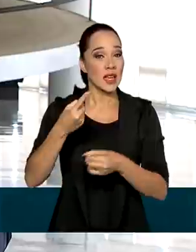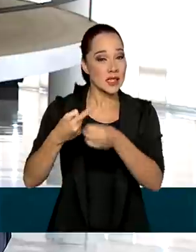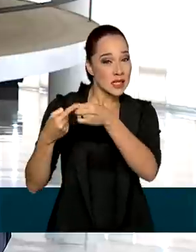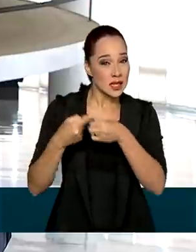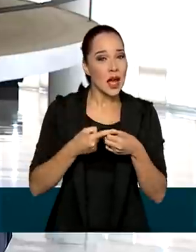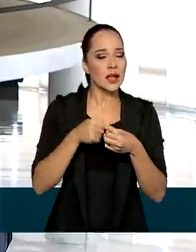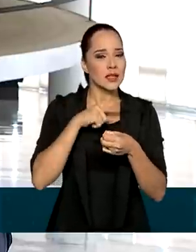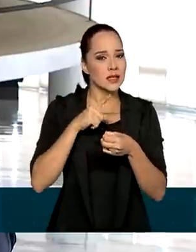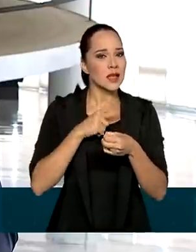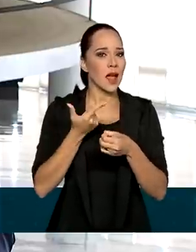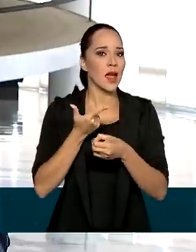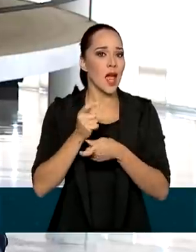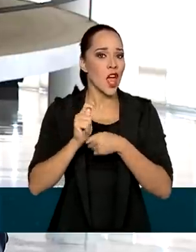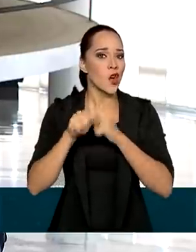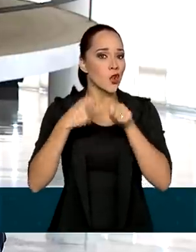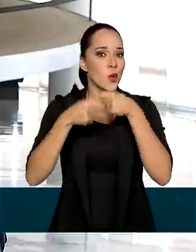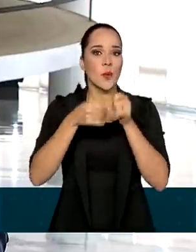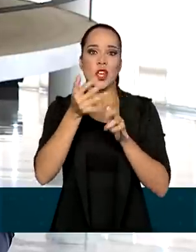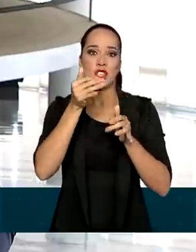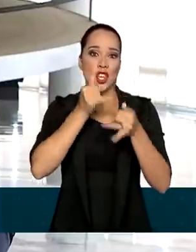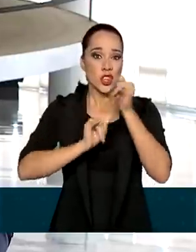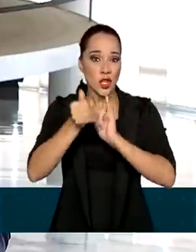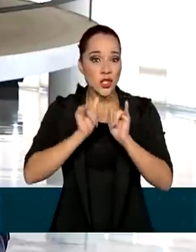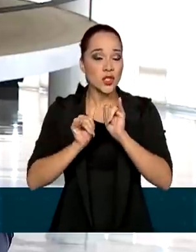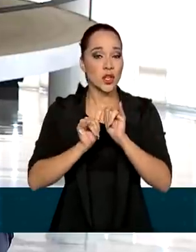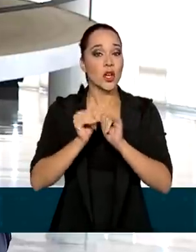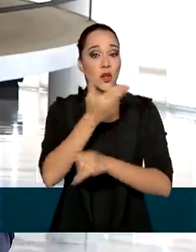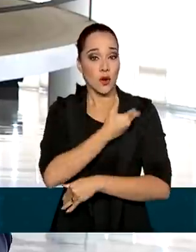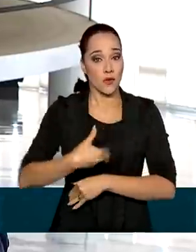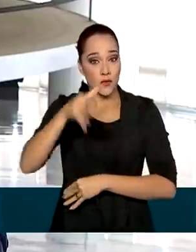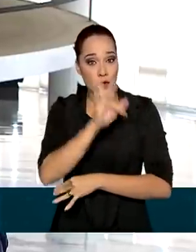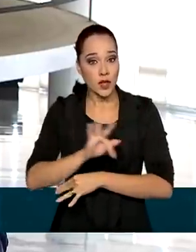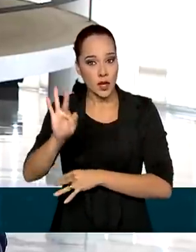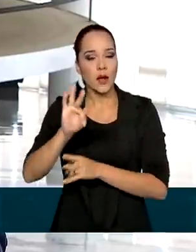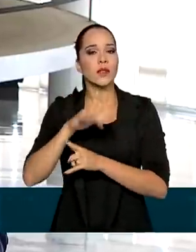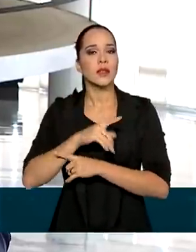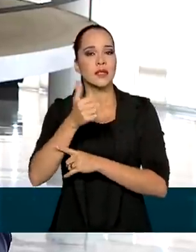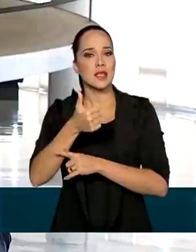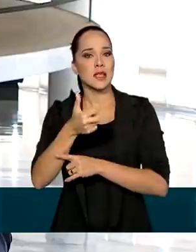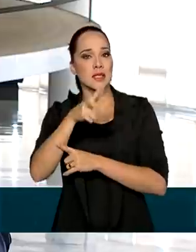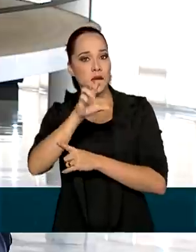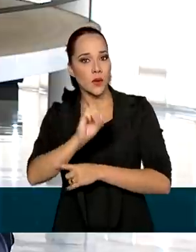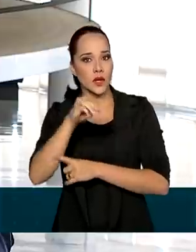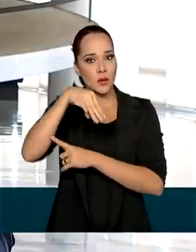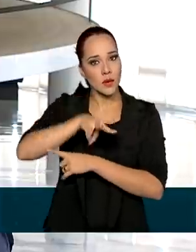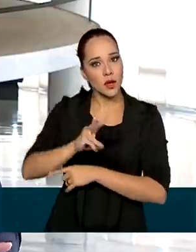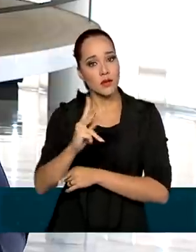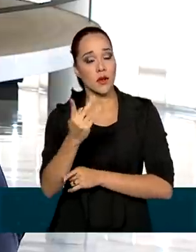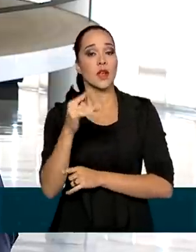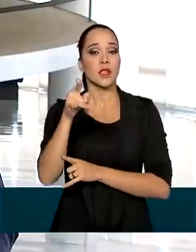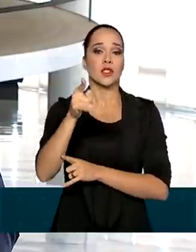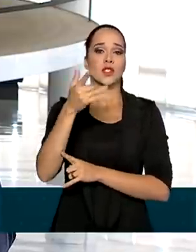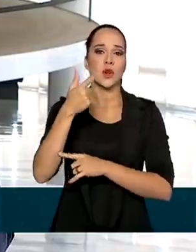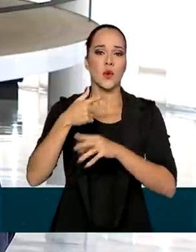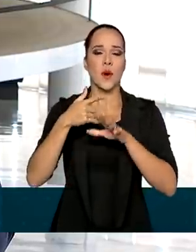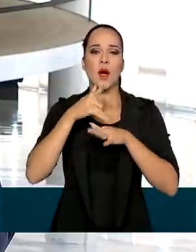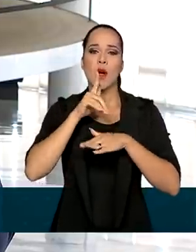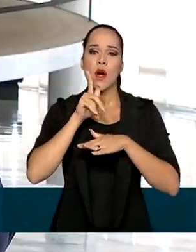passam por um racionamento de energia e o governo federal contratou 150 megawatts de uma usina termoelétrica,